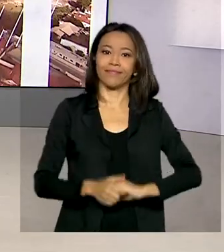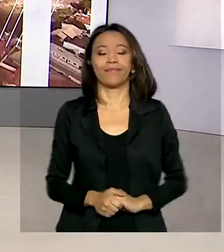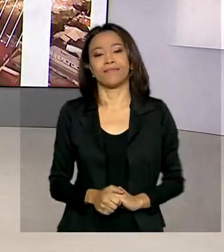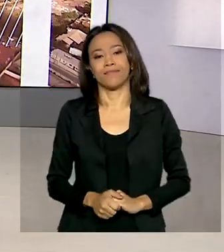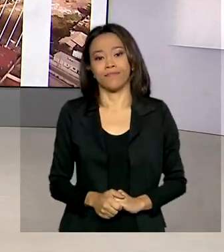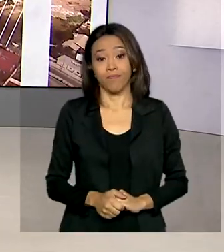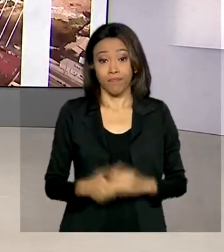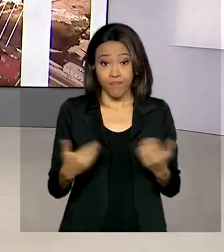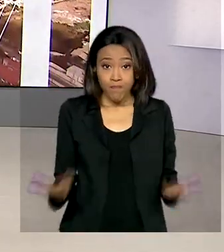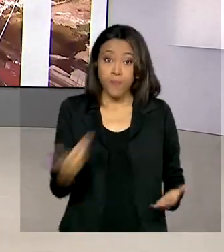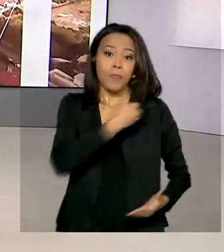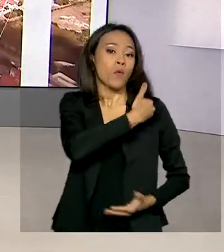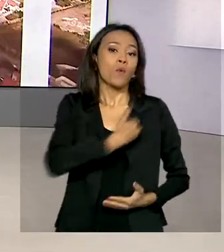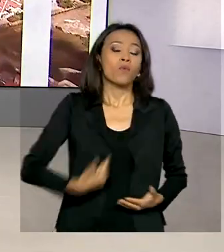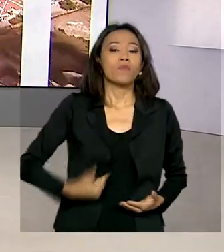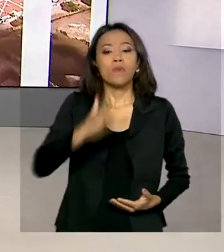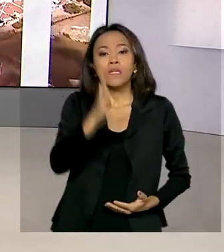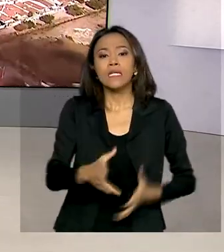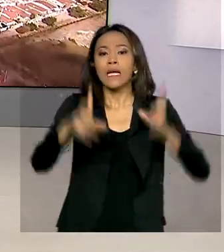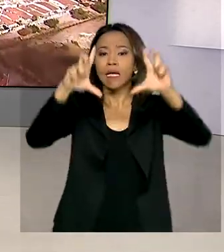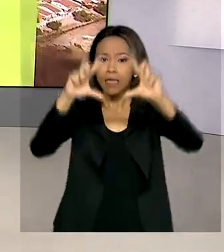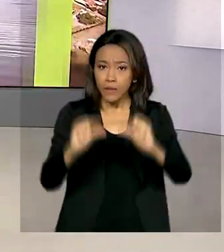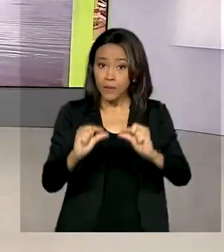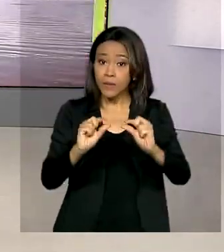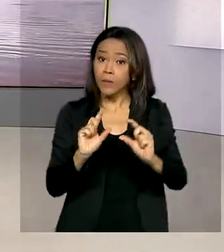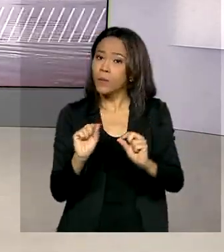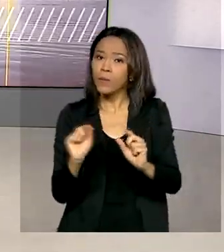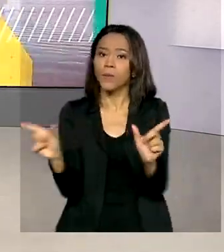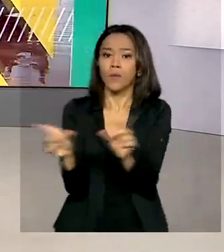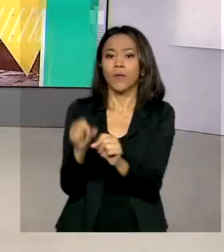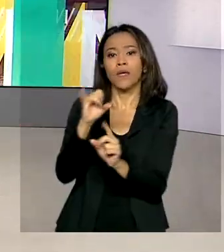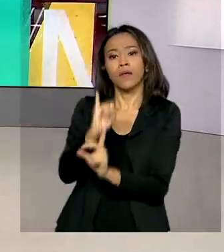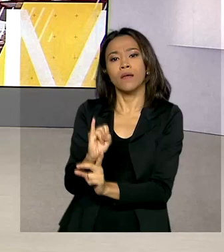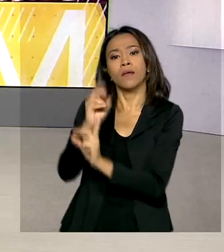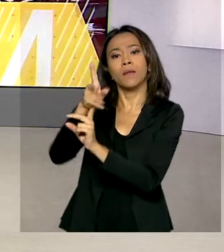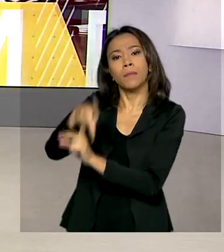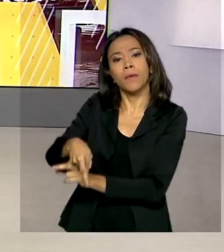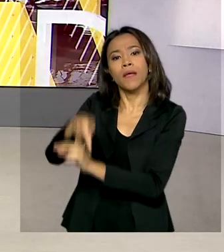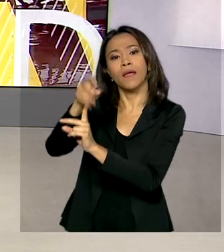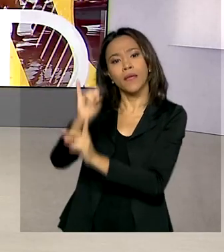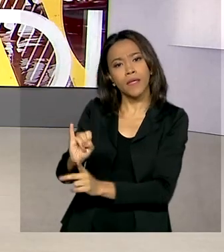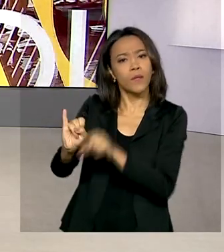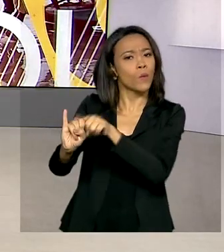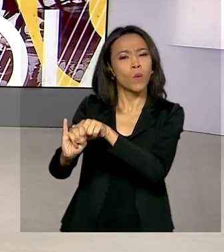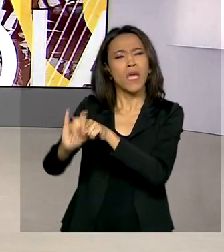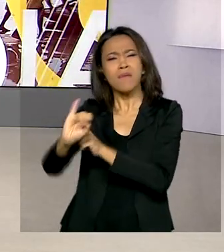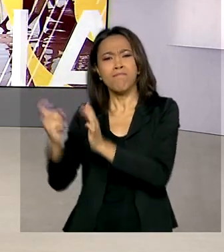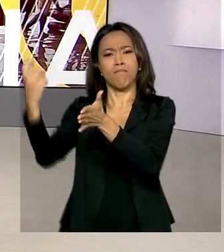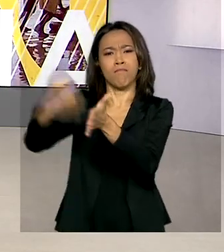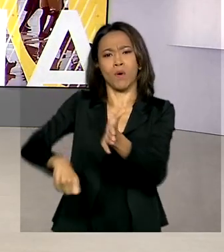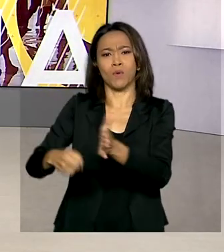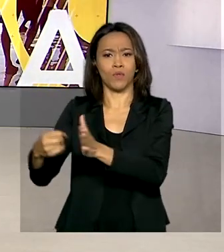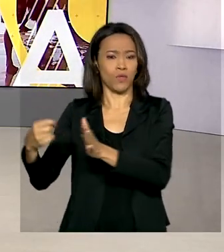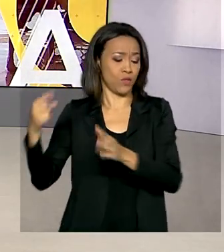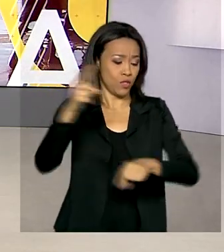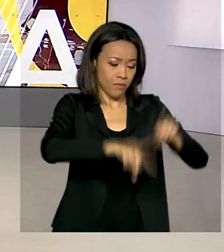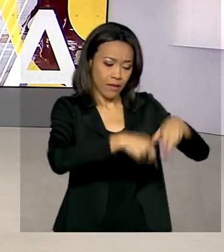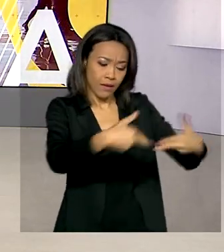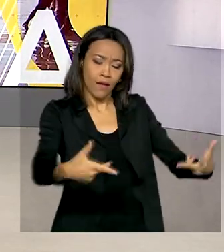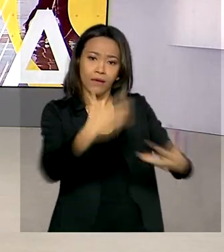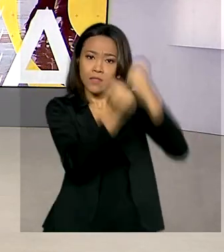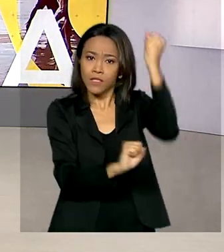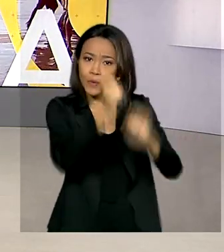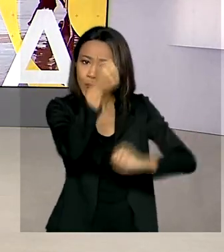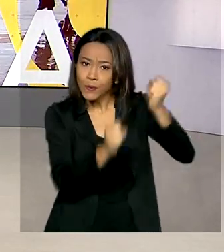O governo reduziu mais uma vez o IPI, Imposto sobre Produtos Industrializados, sobre videogames.